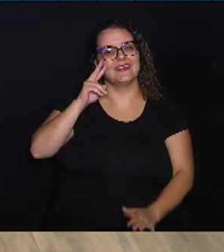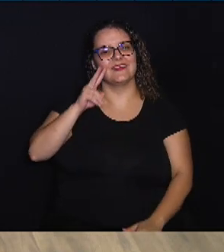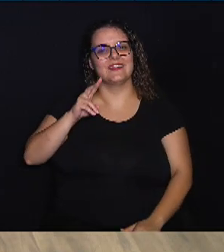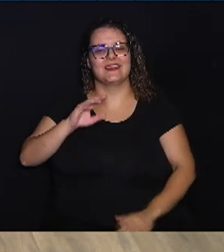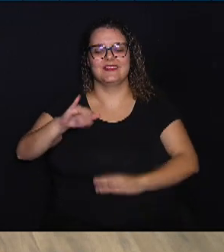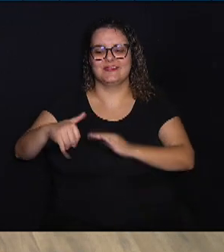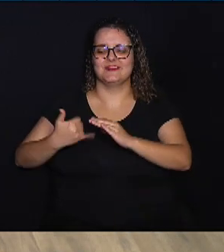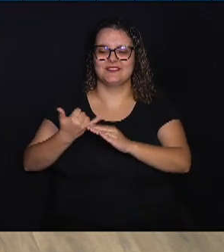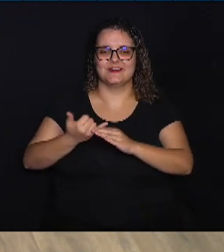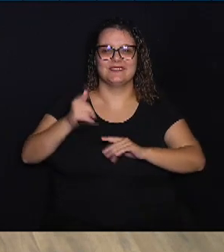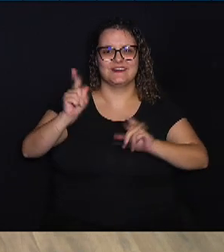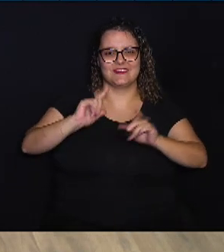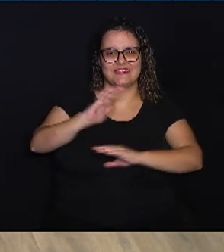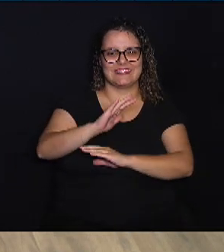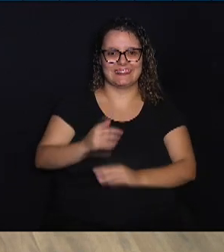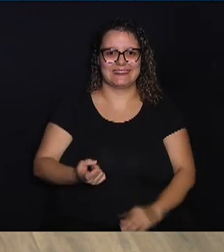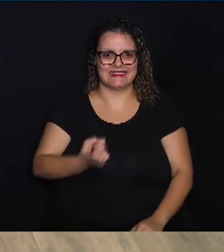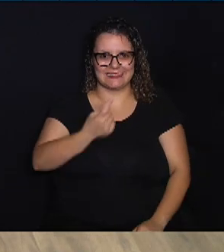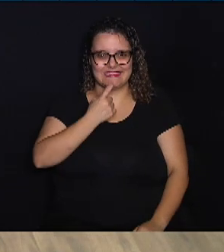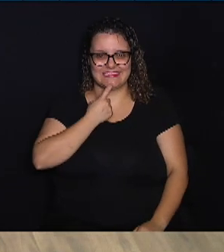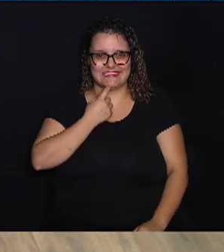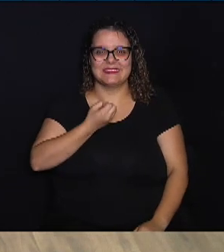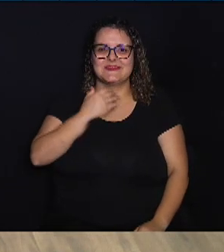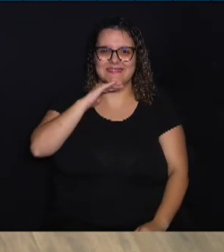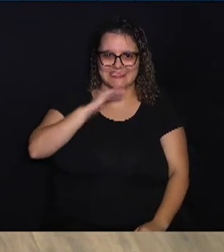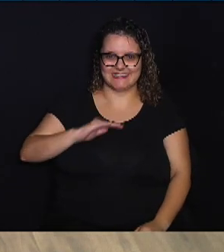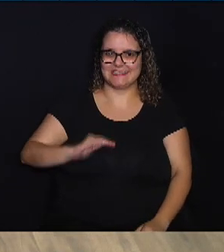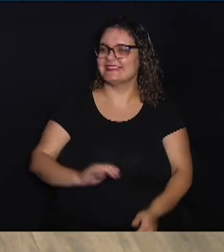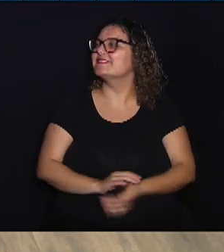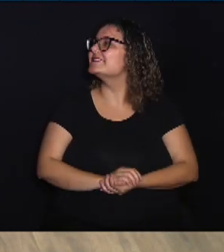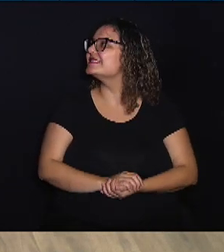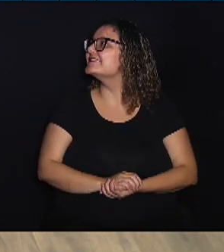.com.br TV Câmara Campinas. Uma boa tarde.